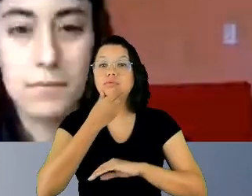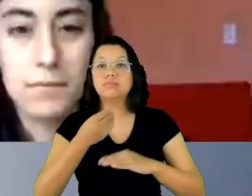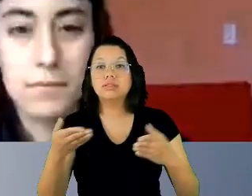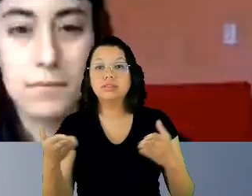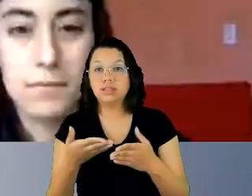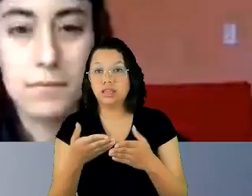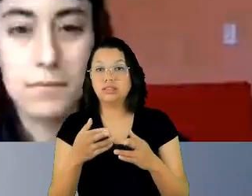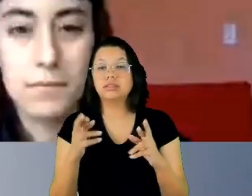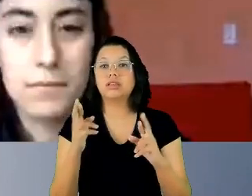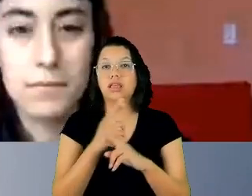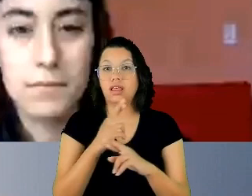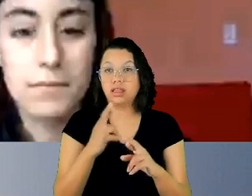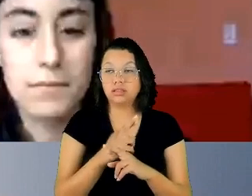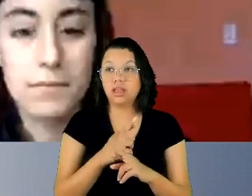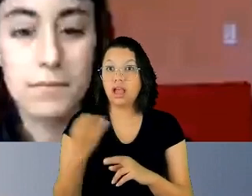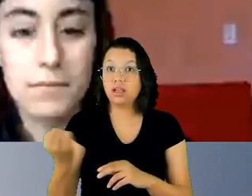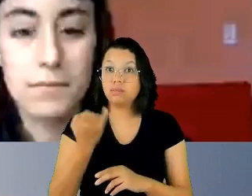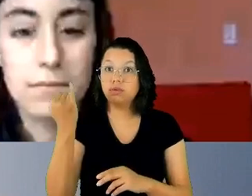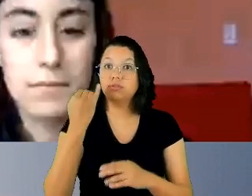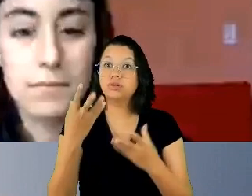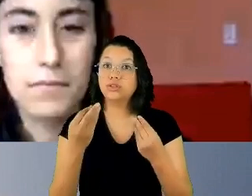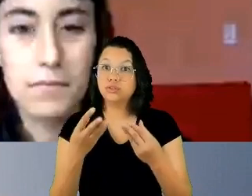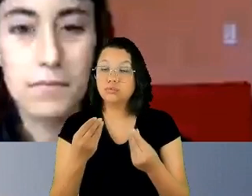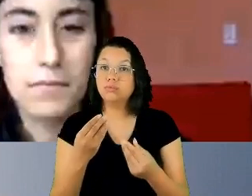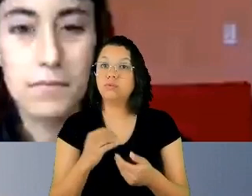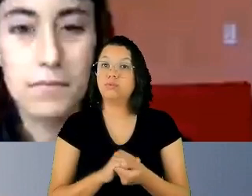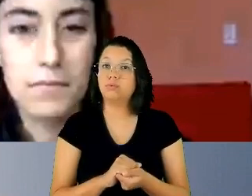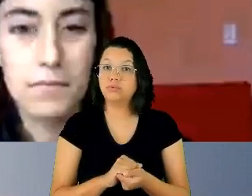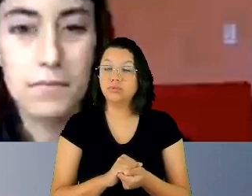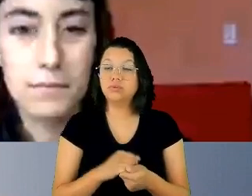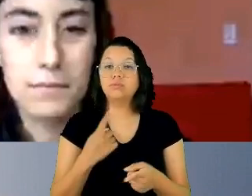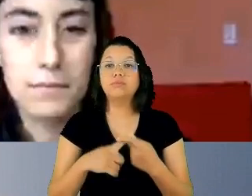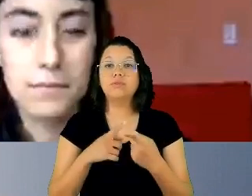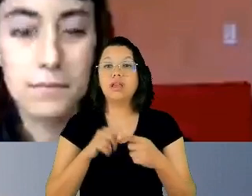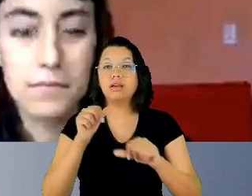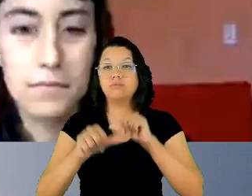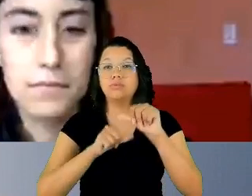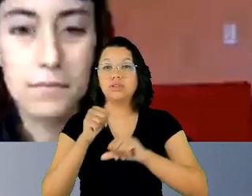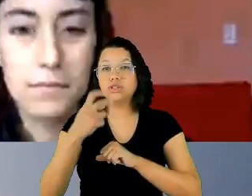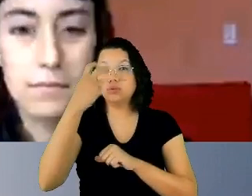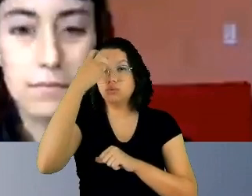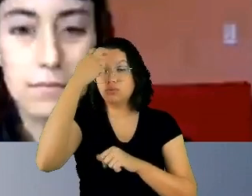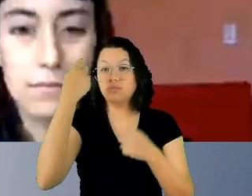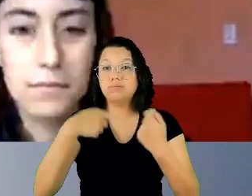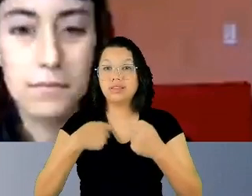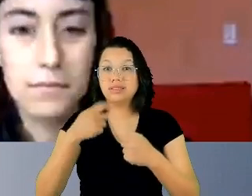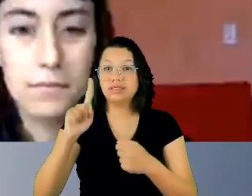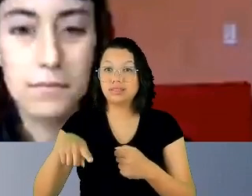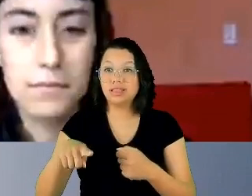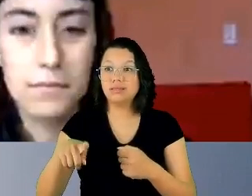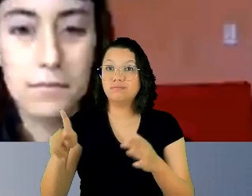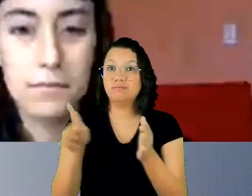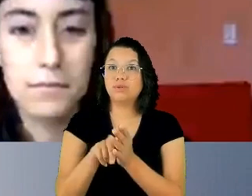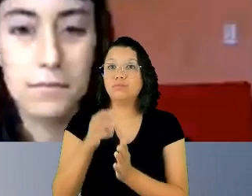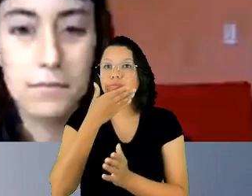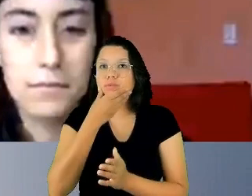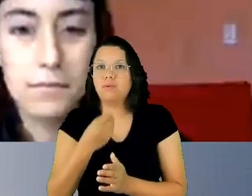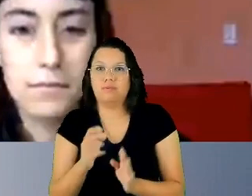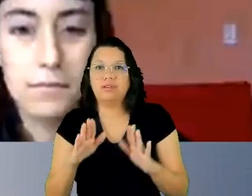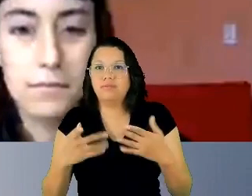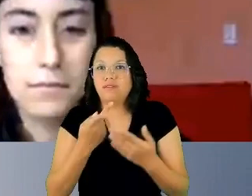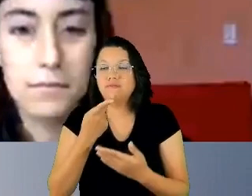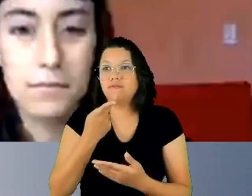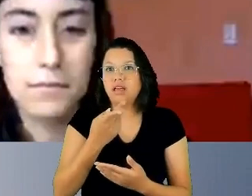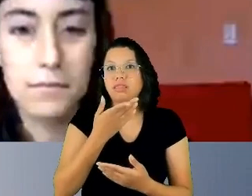verdade, é o mais importante, porque essa mudança de cultura tem que vir a partir deles. Então, a fala do homem, neste